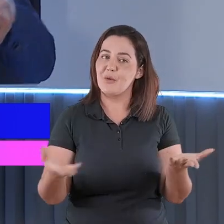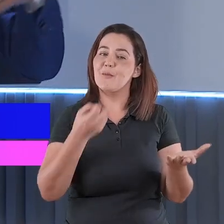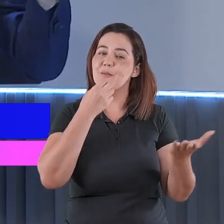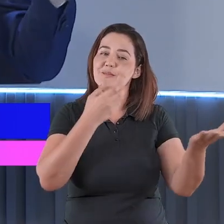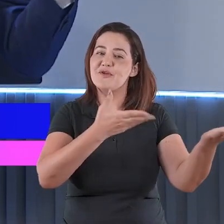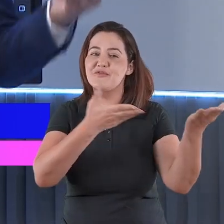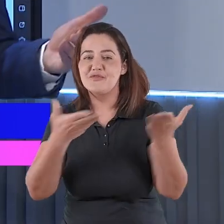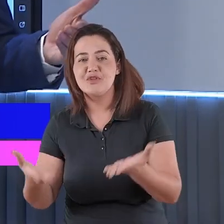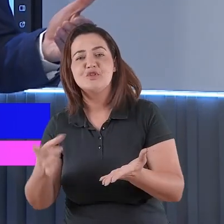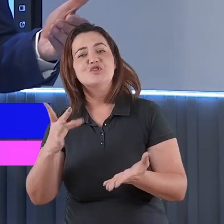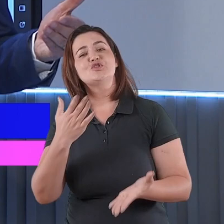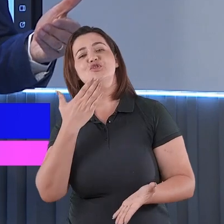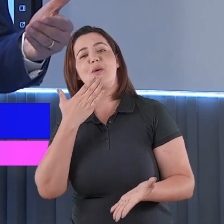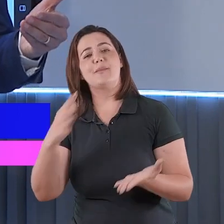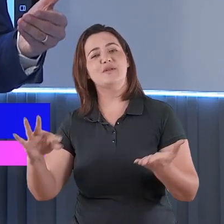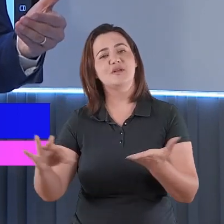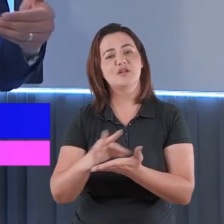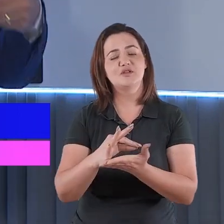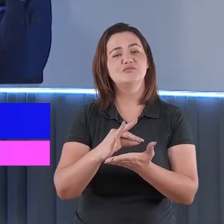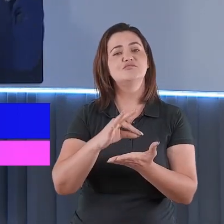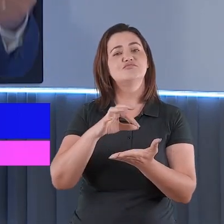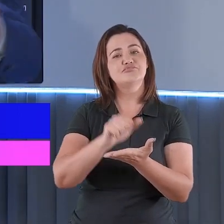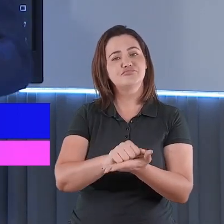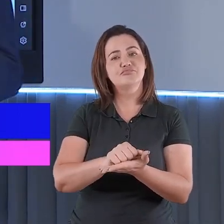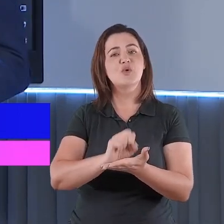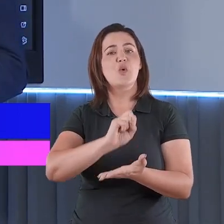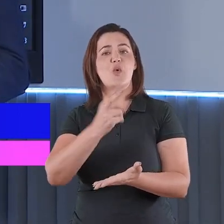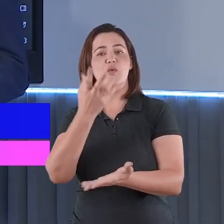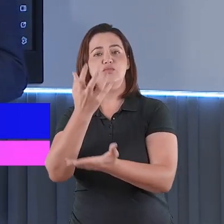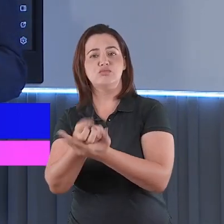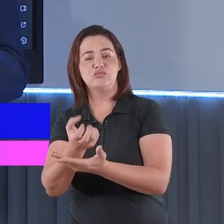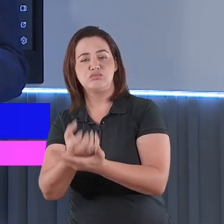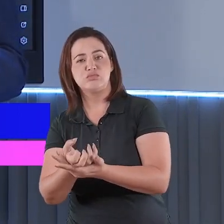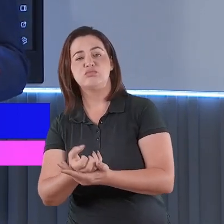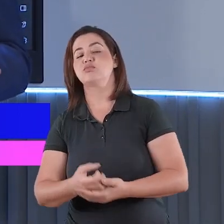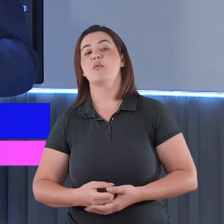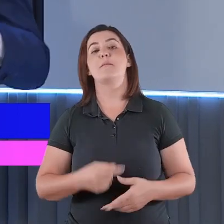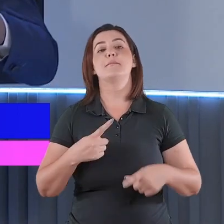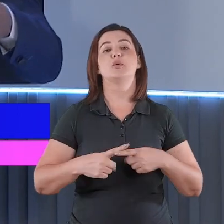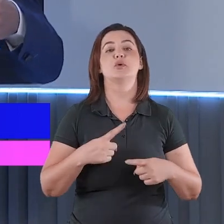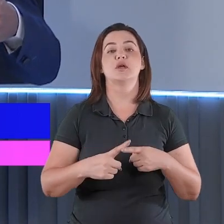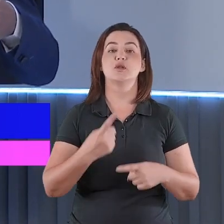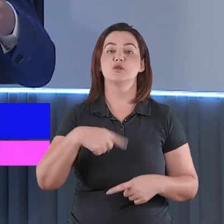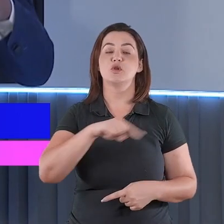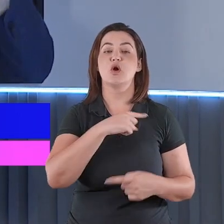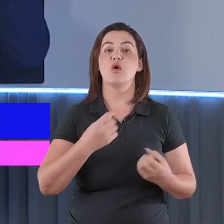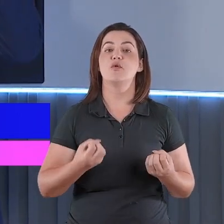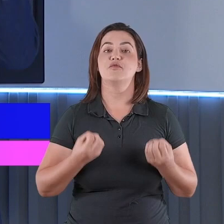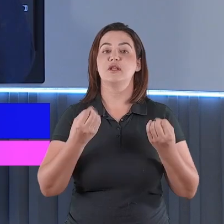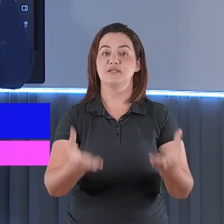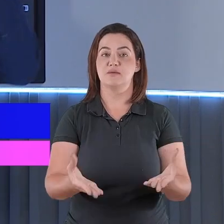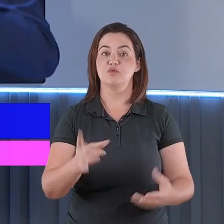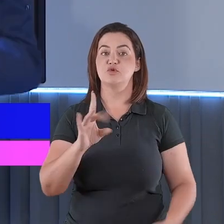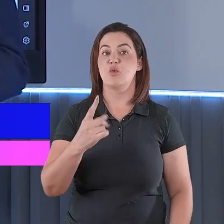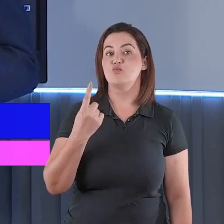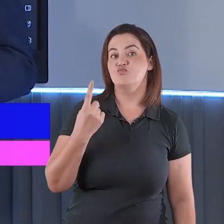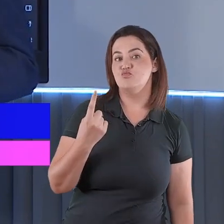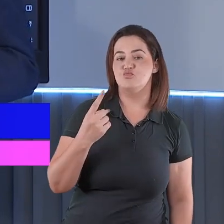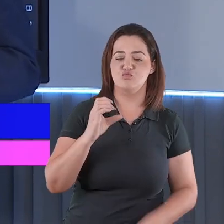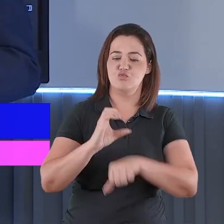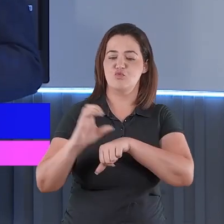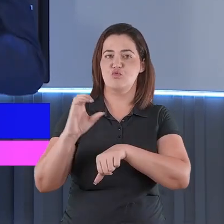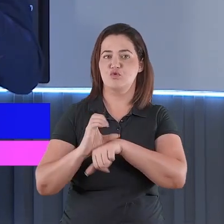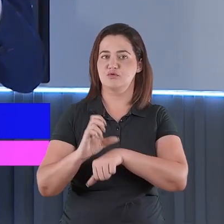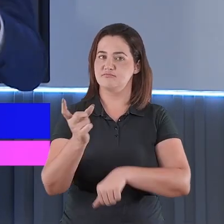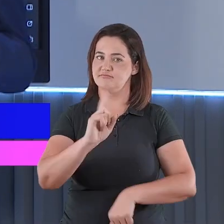-vindo. Se você já é aluno da Escola Bíblica, você pode pedir outro estudo bíblico. Porque nós oferecemos não apenas um curso